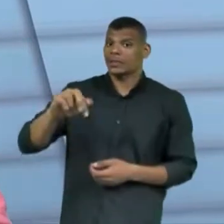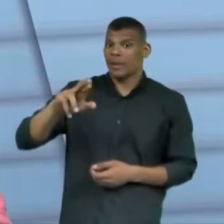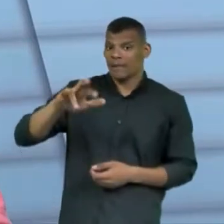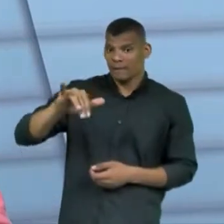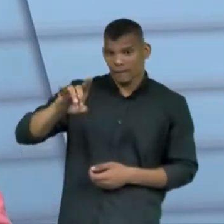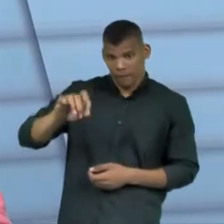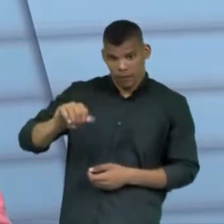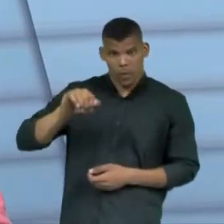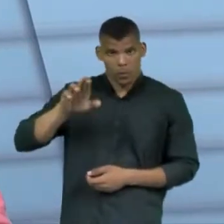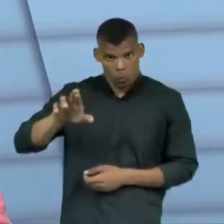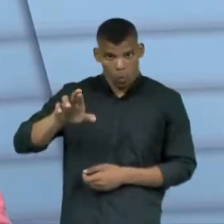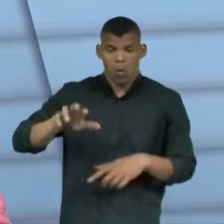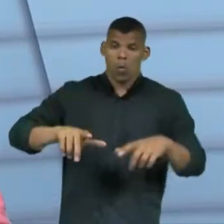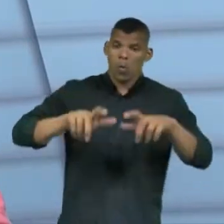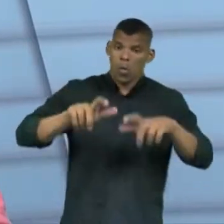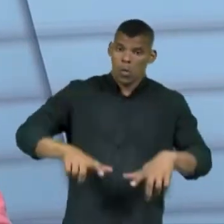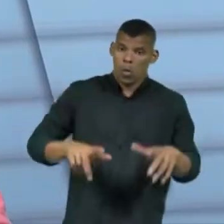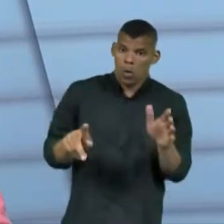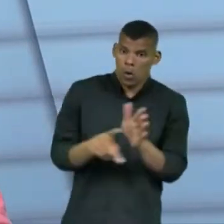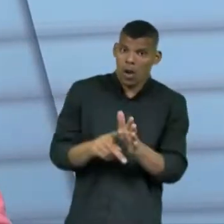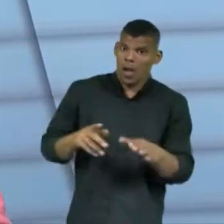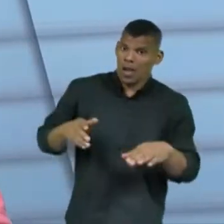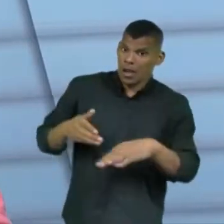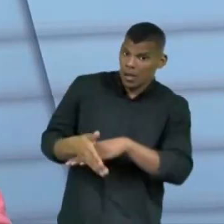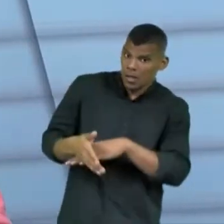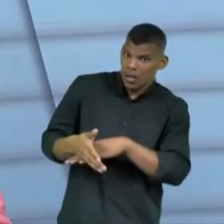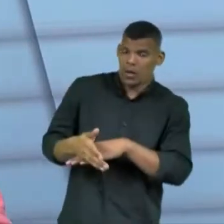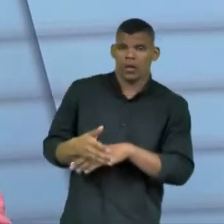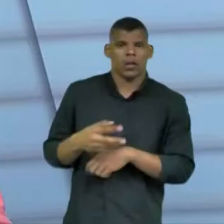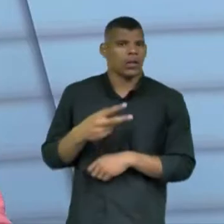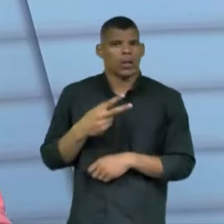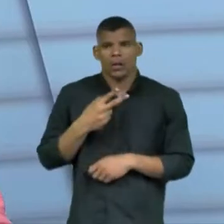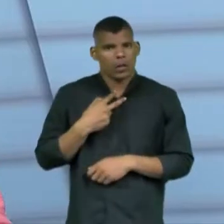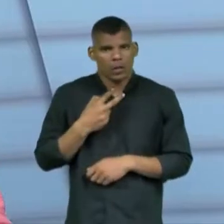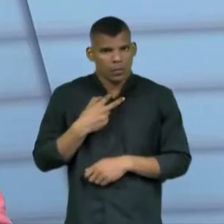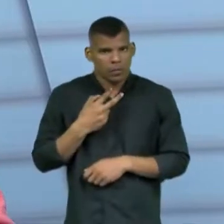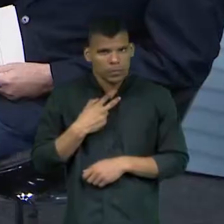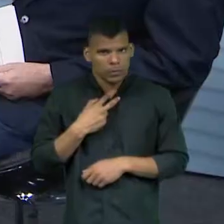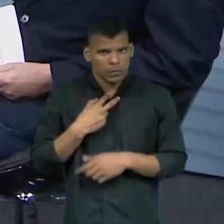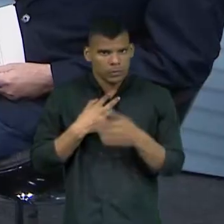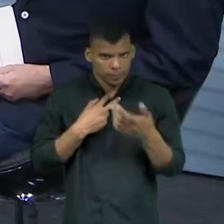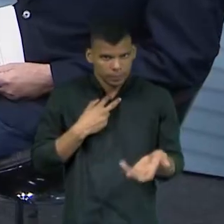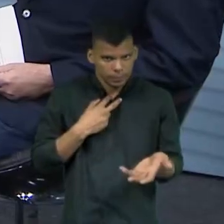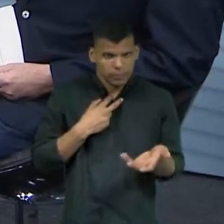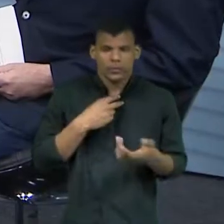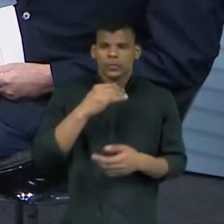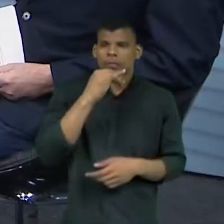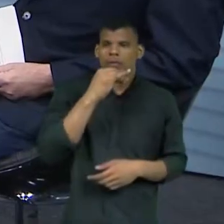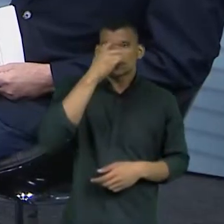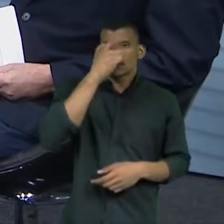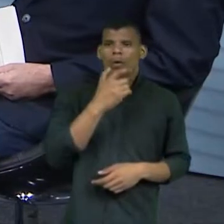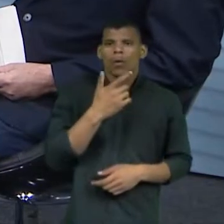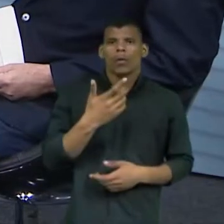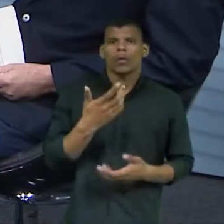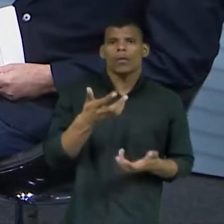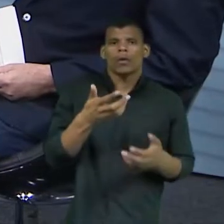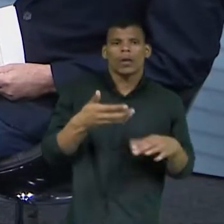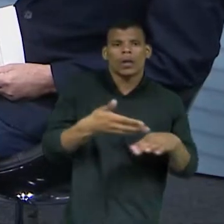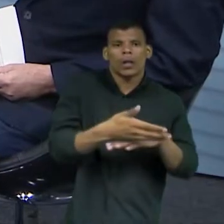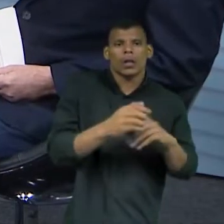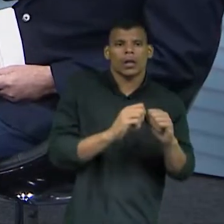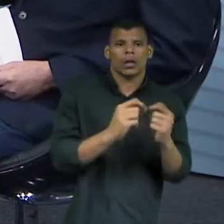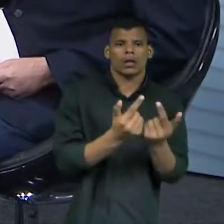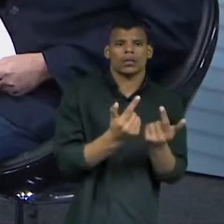públicos. que existem vedações, né? pode? Não pode. Então, assim, um Quer dizer que se eu fosse candidato, eu não podia entrar aqui na Assembleia para